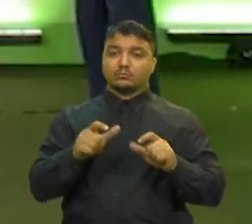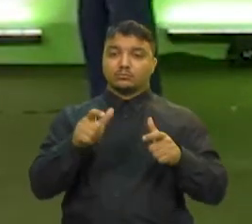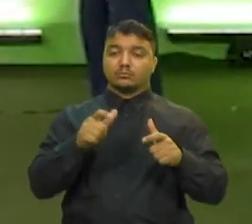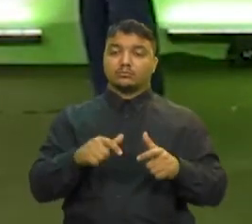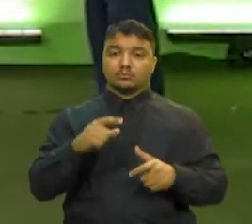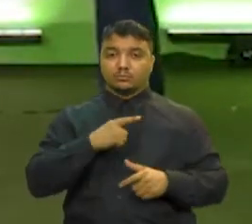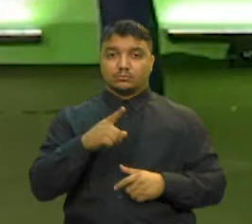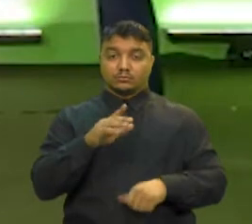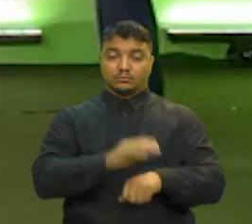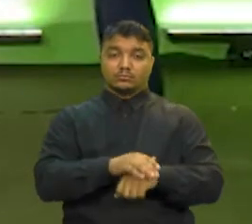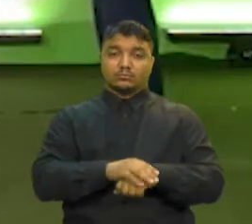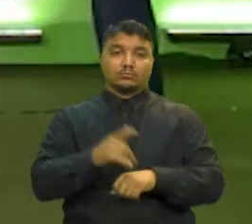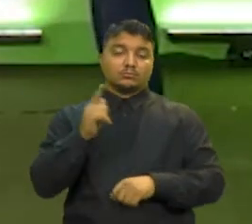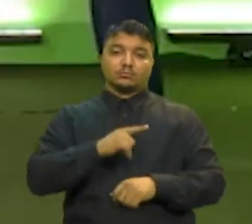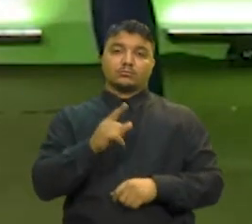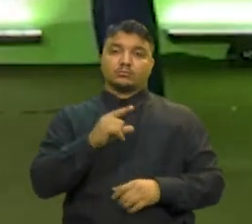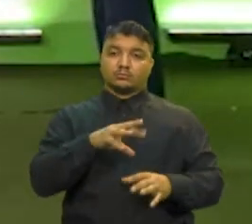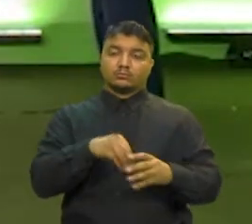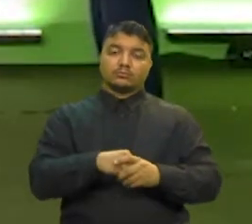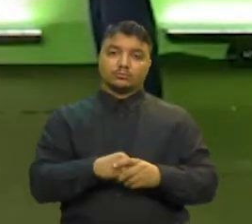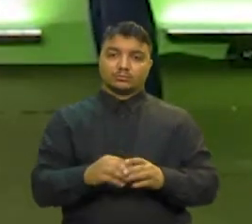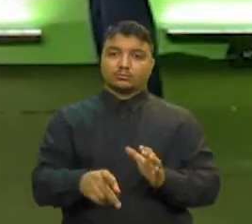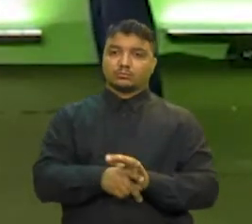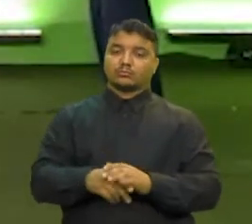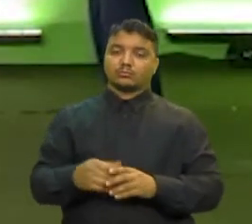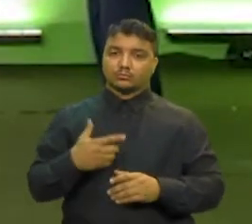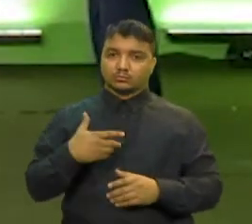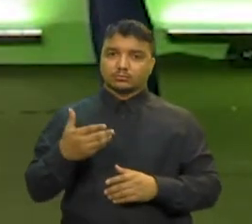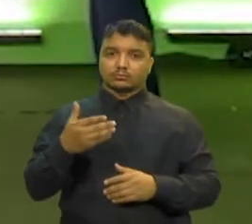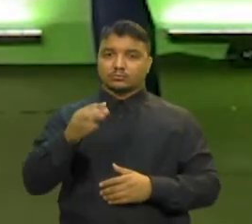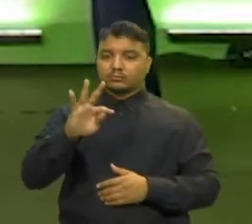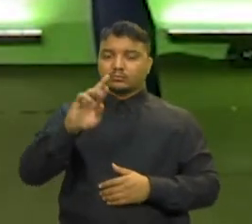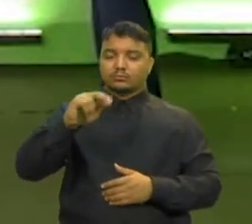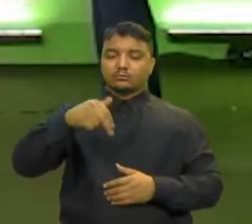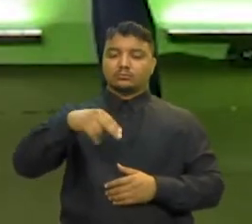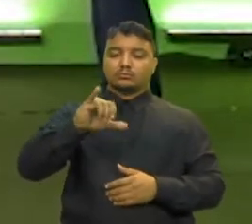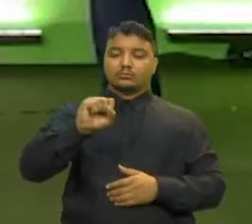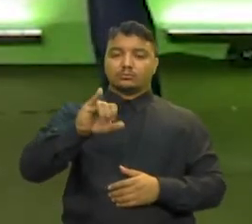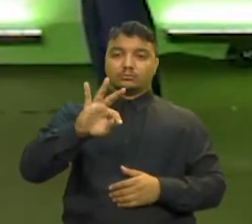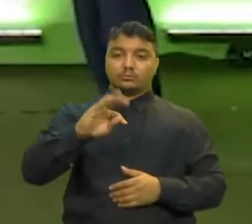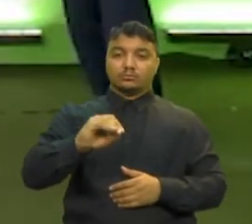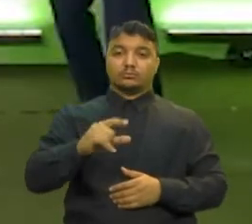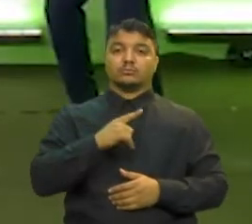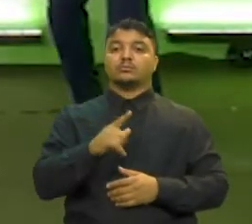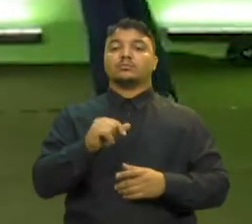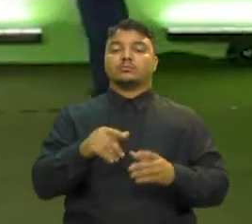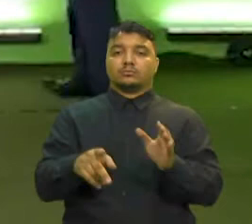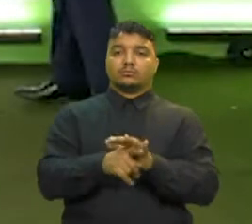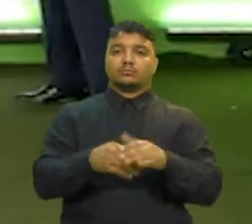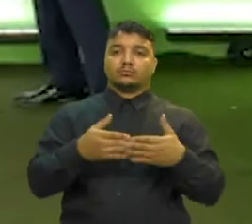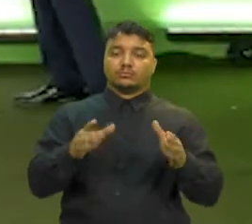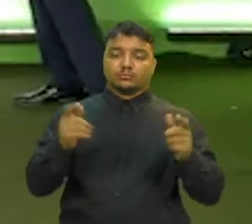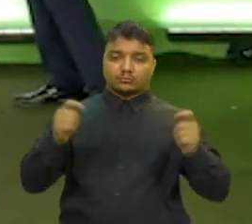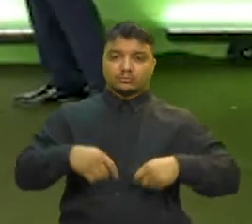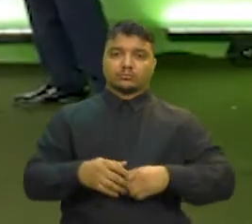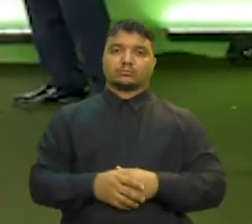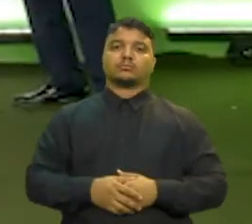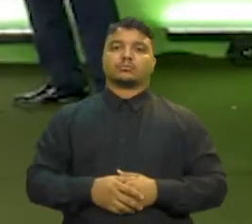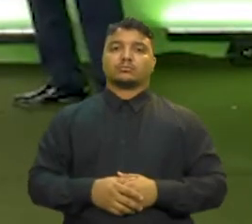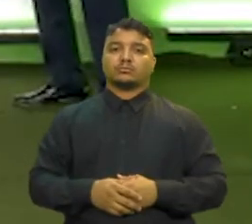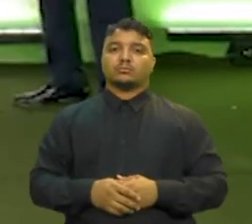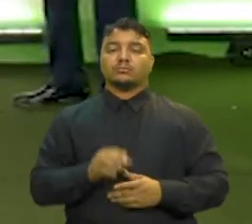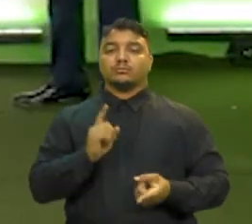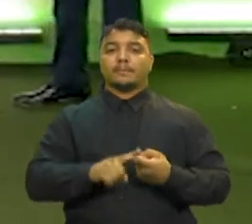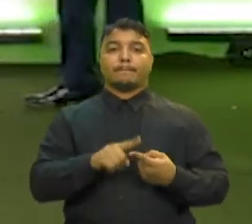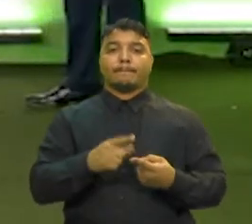Sua própria autarquia de trânsito Ou ter processo ou pedido aberto De municipalização do trânsito local E também a